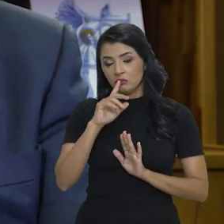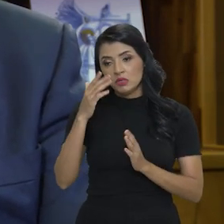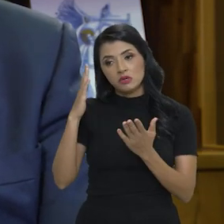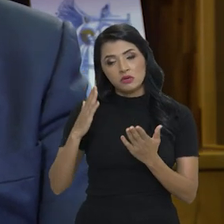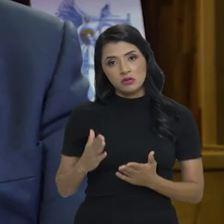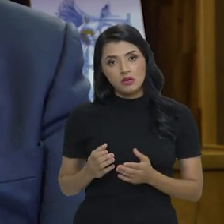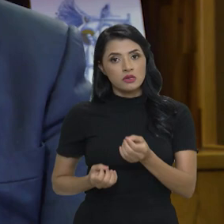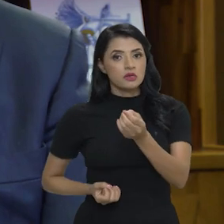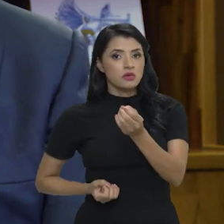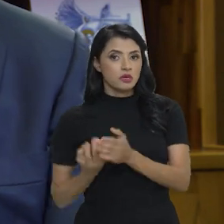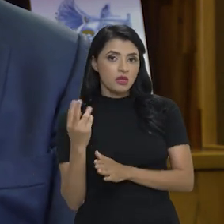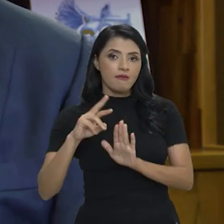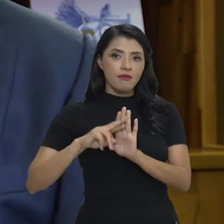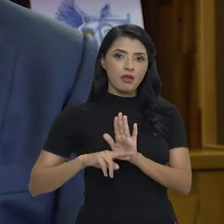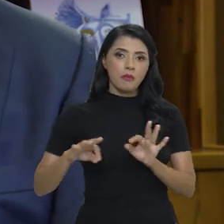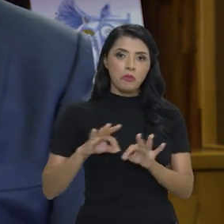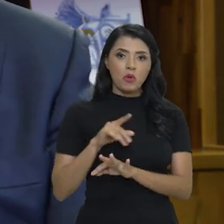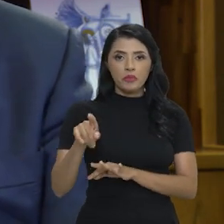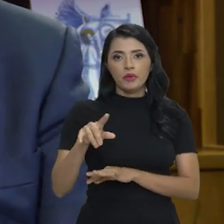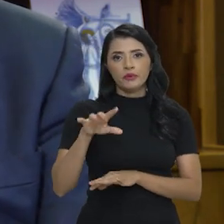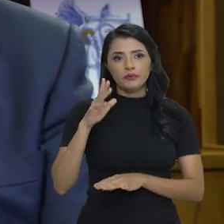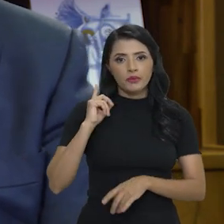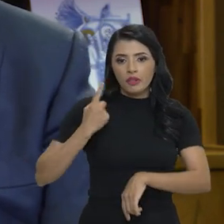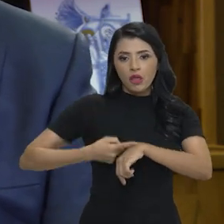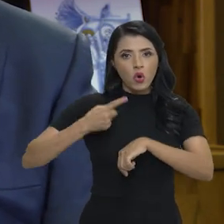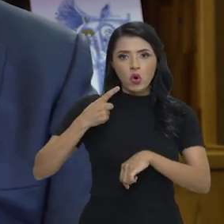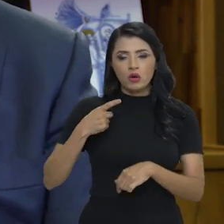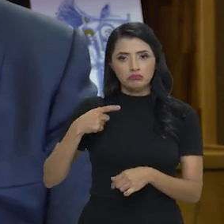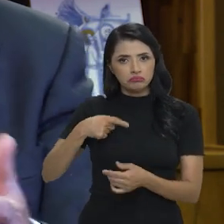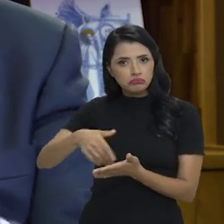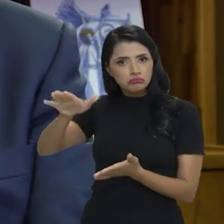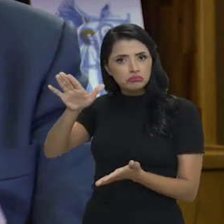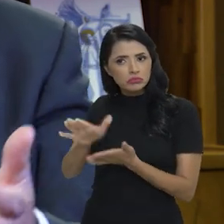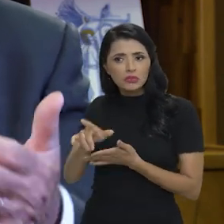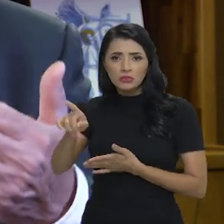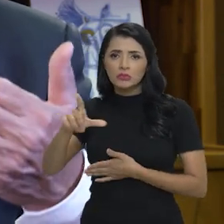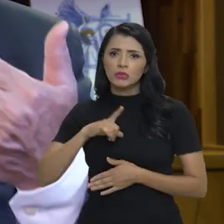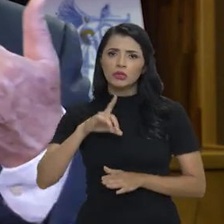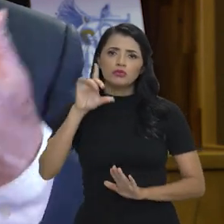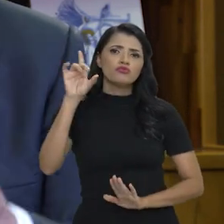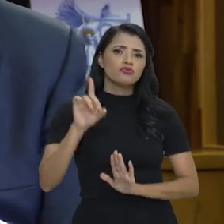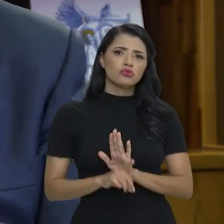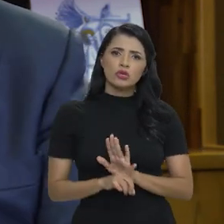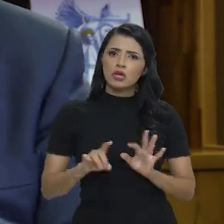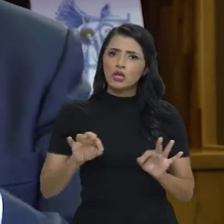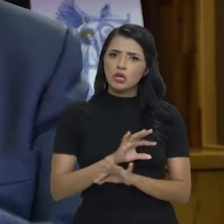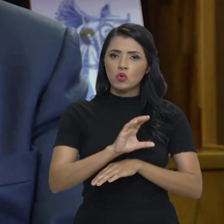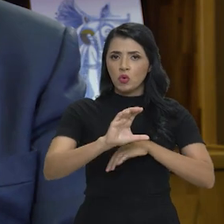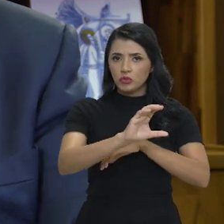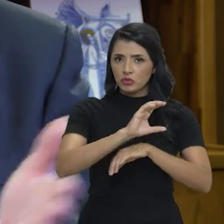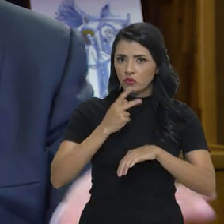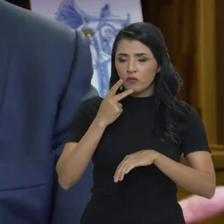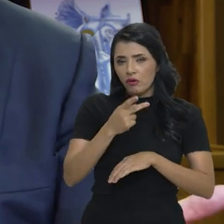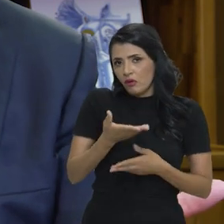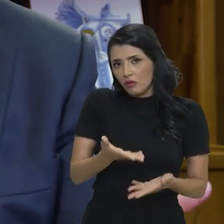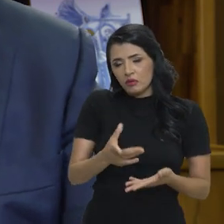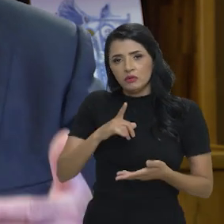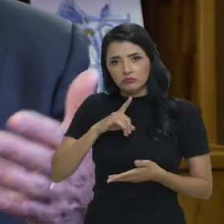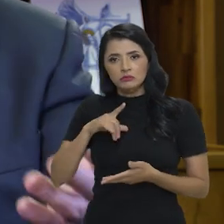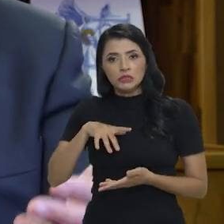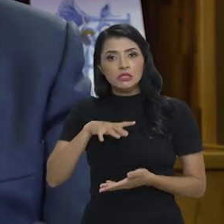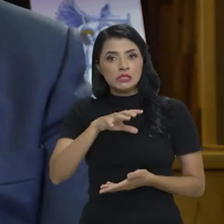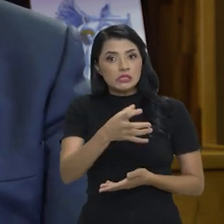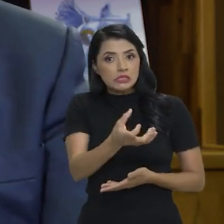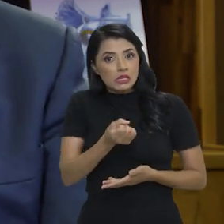de lei e crie as condições de ele sacar imediatamente. Se ele foi demitido, ele tem o direito, conforme a Constituição do fundo,